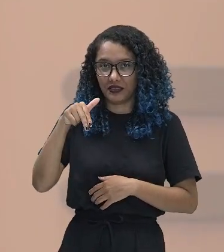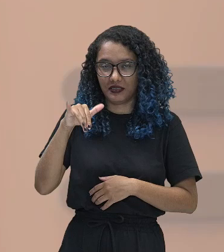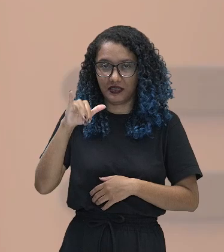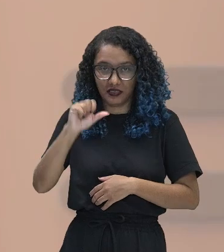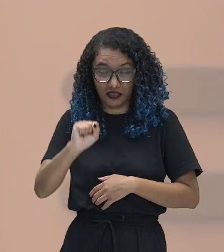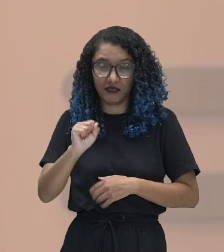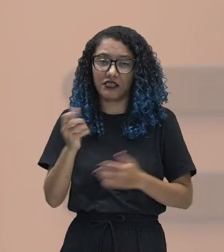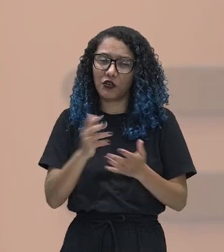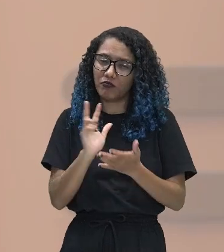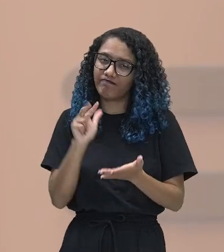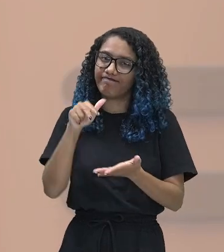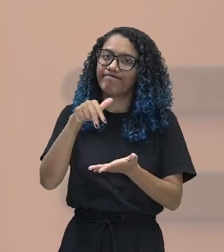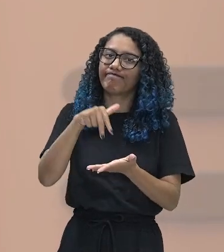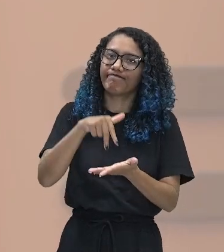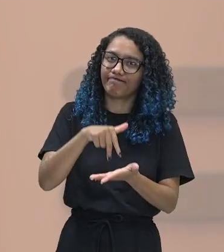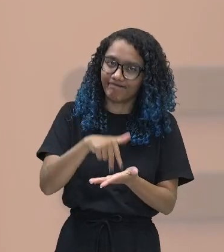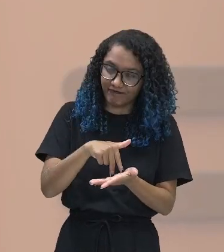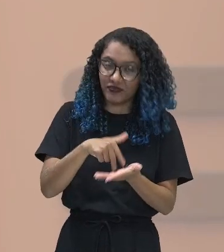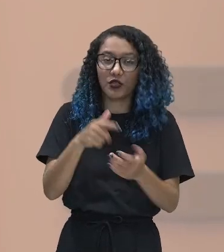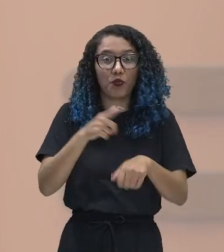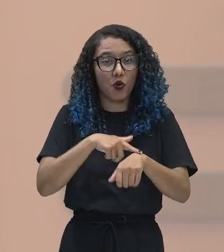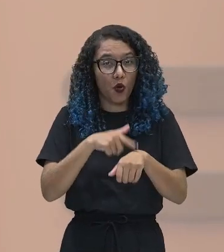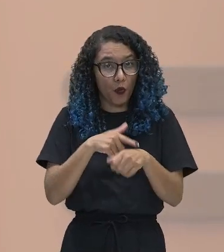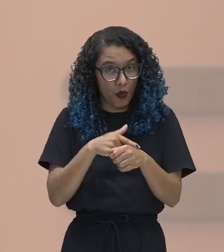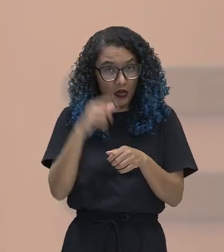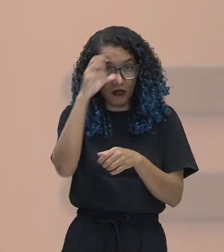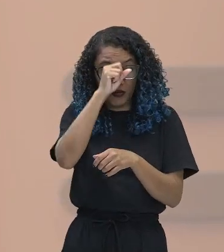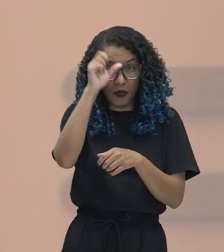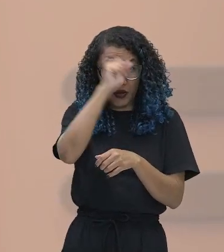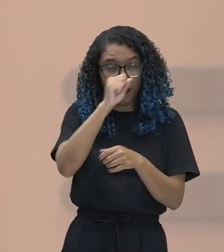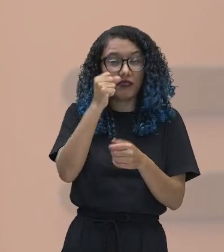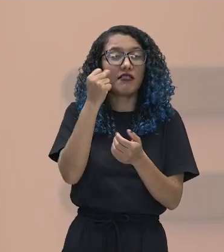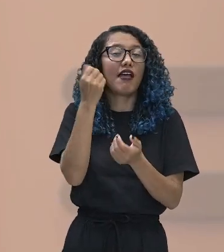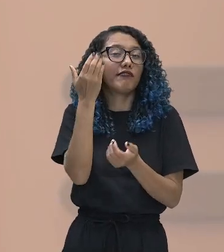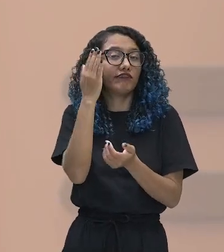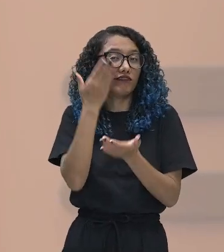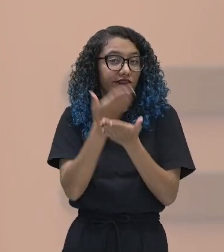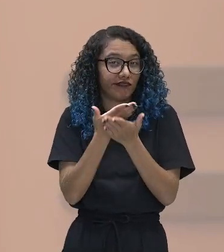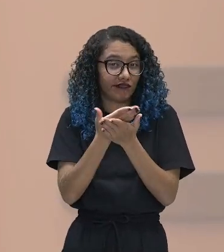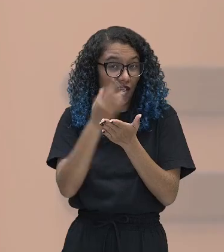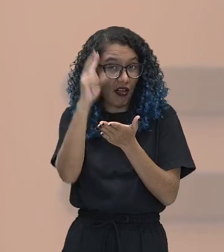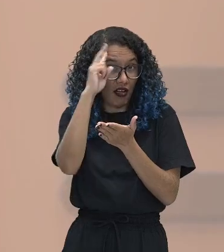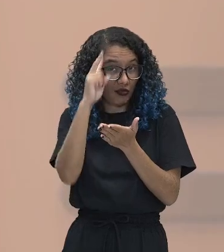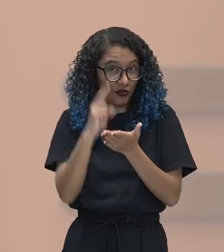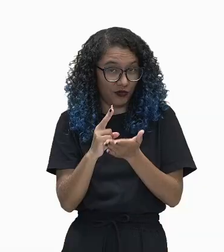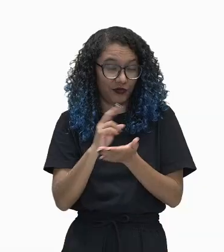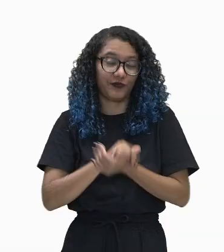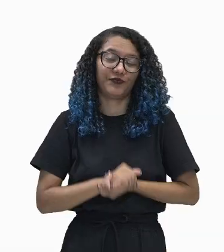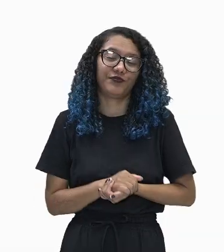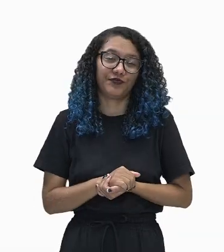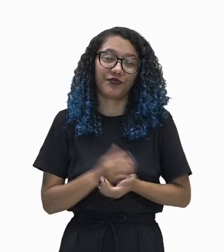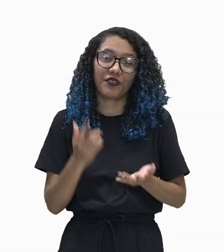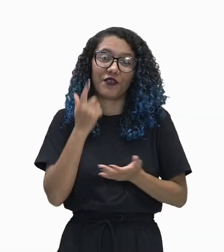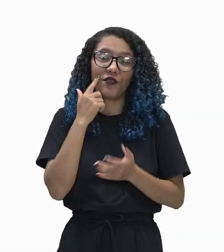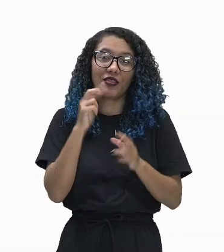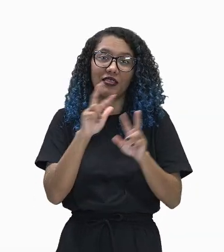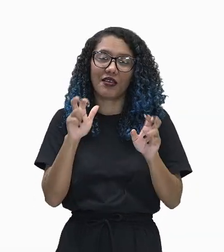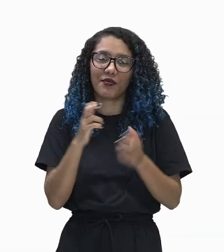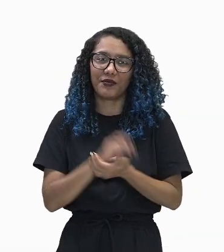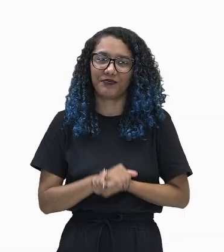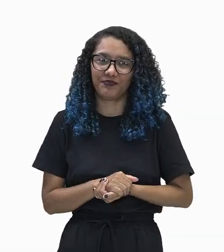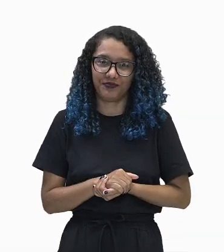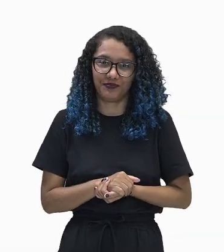e serei o seu anfitrião nessa nossa viagem magnífica pelo conhecimento da história. Então vamos a ela, ao tema de nossa aula. Vamos lá, galera.